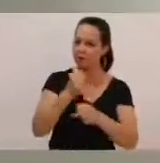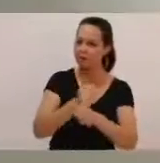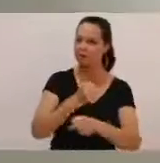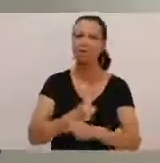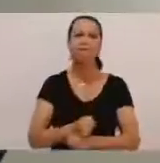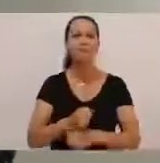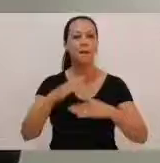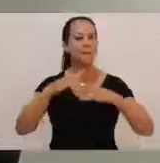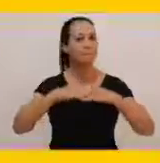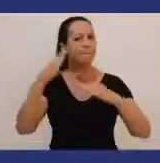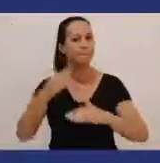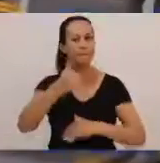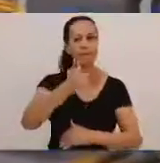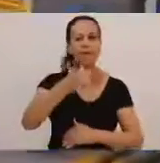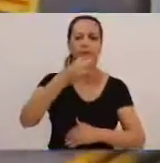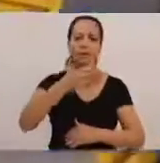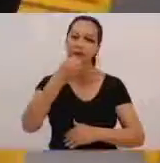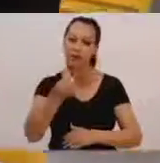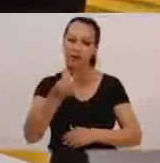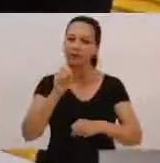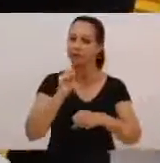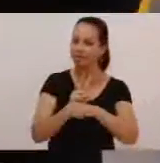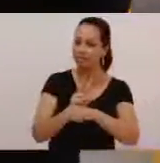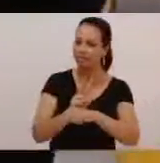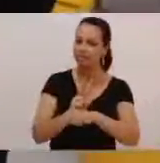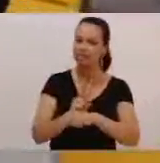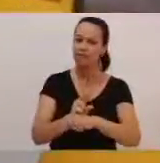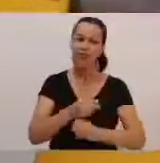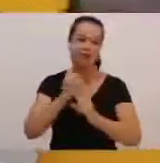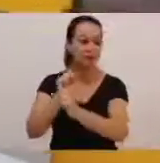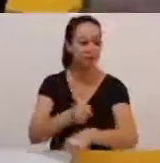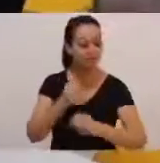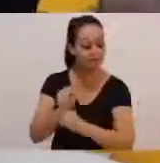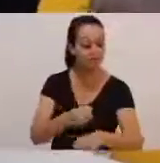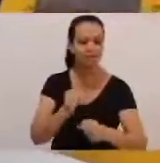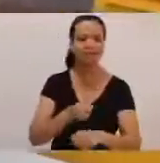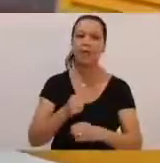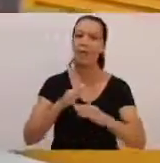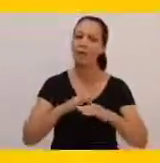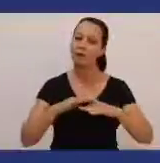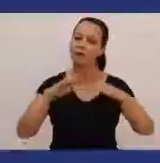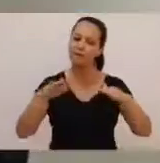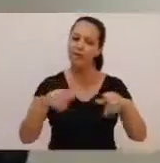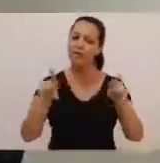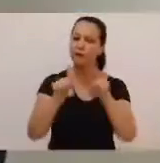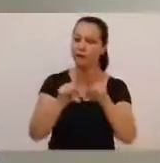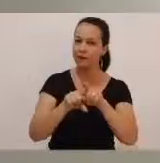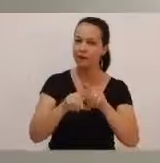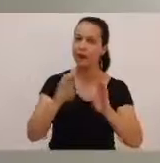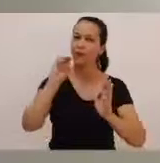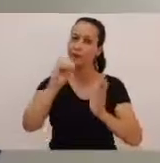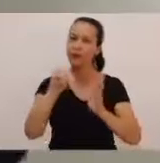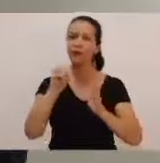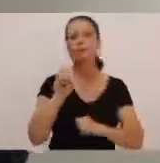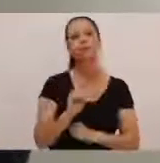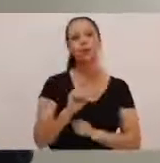de operários, mais 136 vagas de serventes de limpeza. E na sequência nós